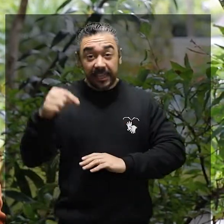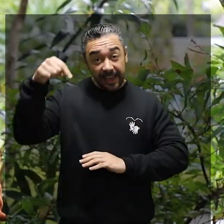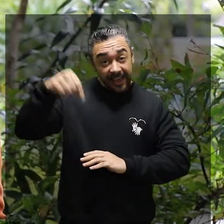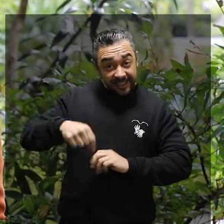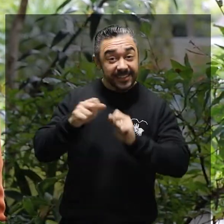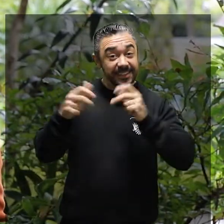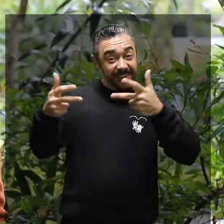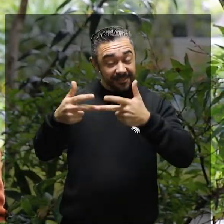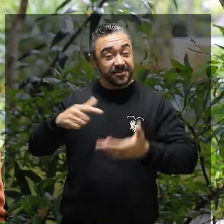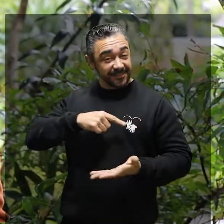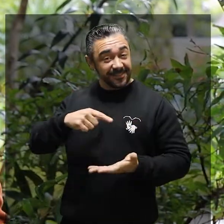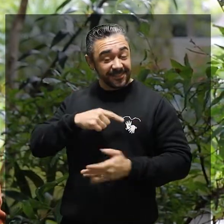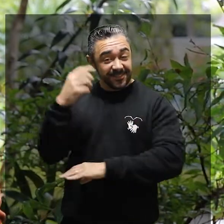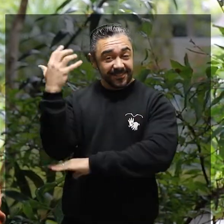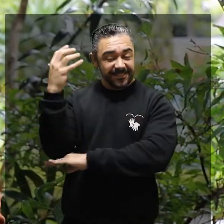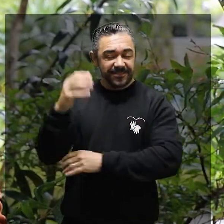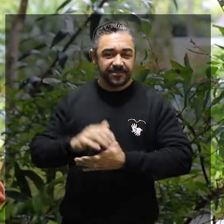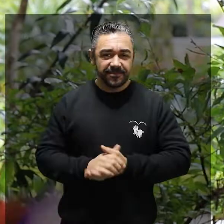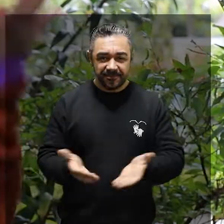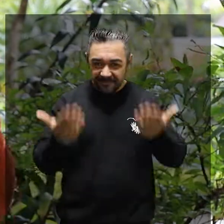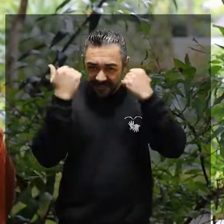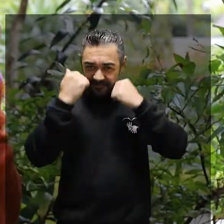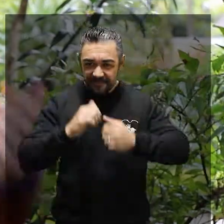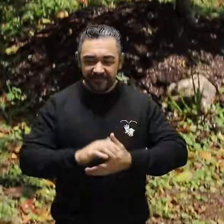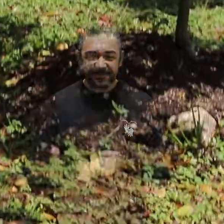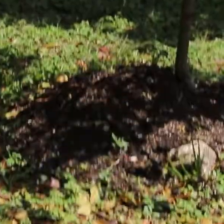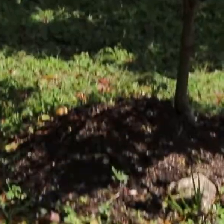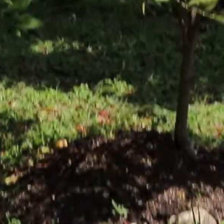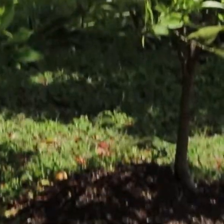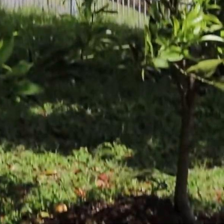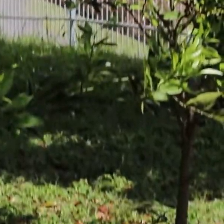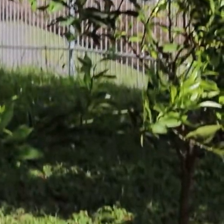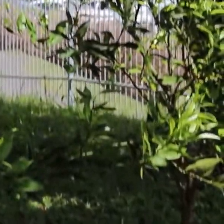espécies cultivadas aqui na Câmara Municipal. Vem!